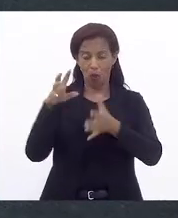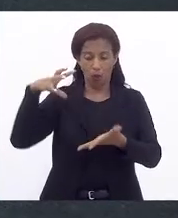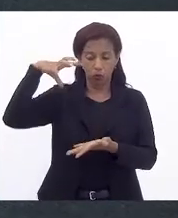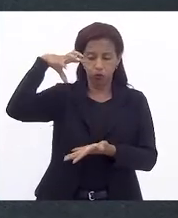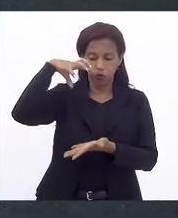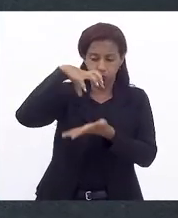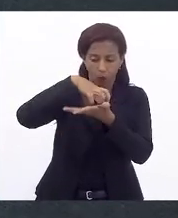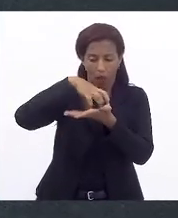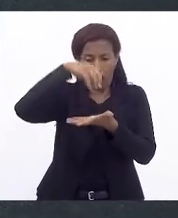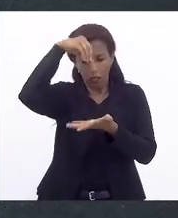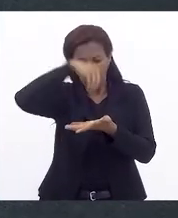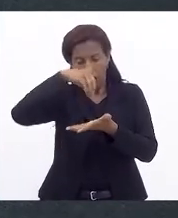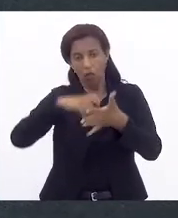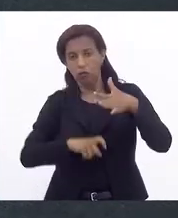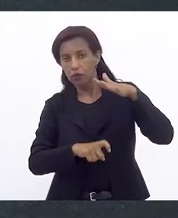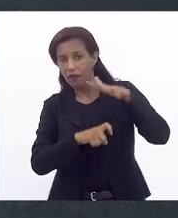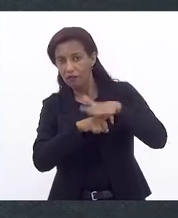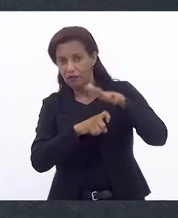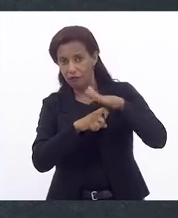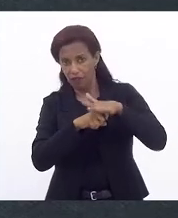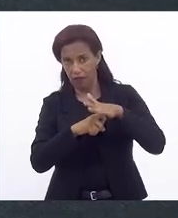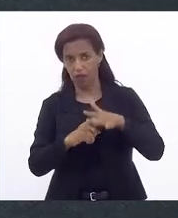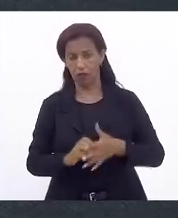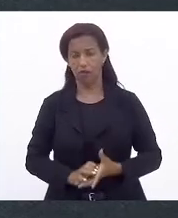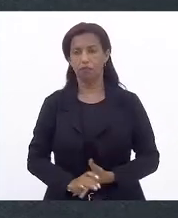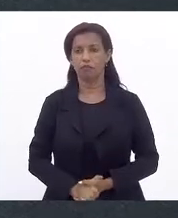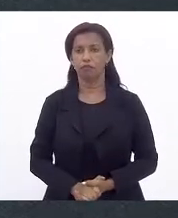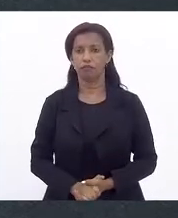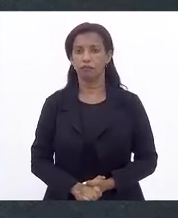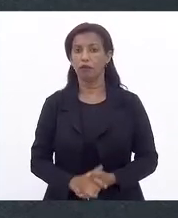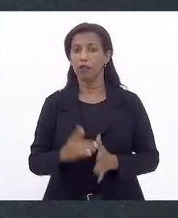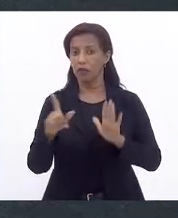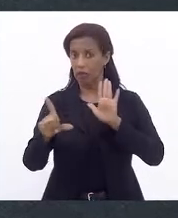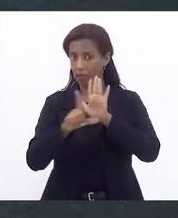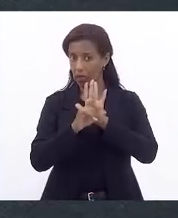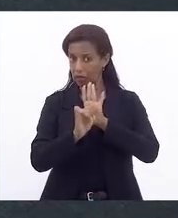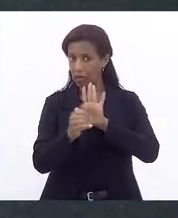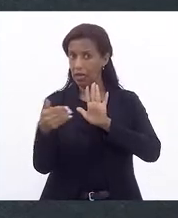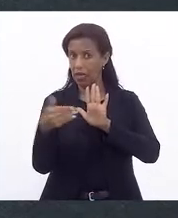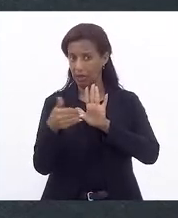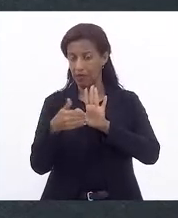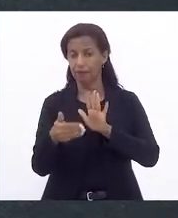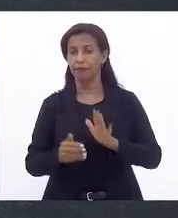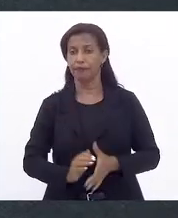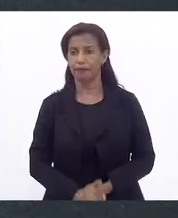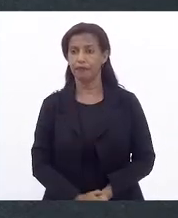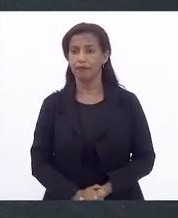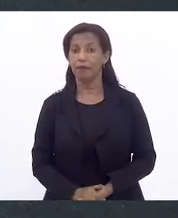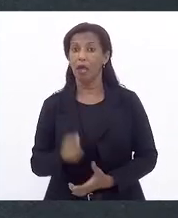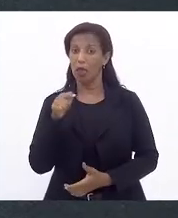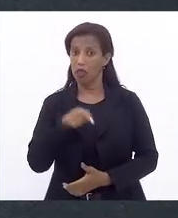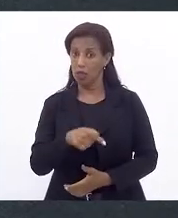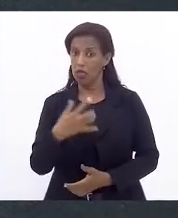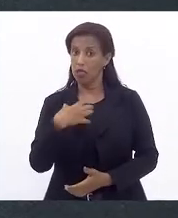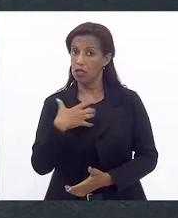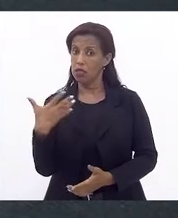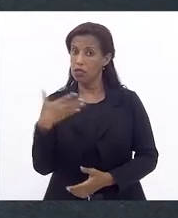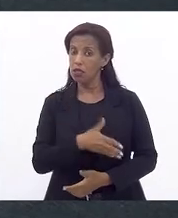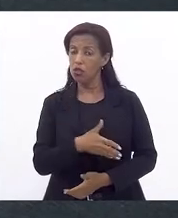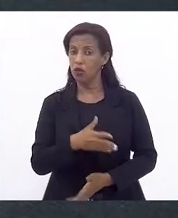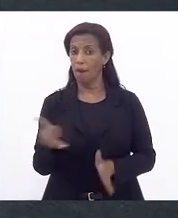na feira e dentro do pavilhão. Está explícito na lei, deputado. É só para, é nesse sentido, é